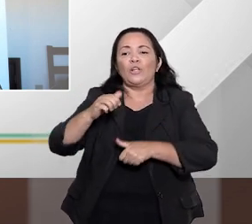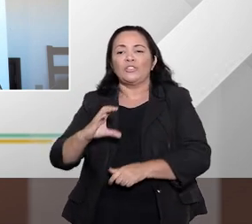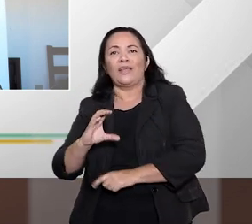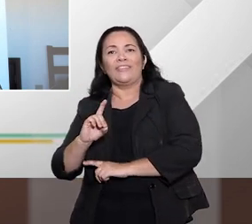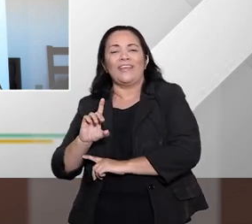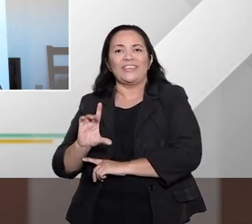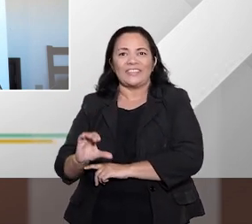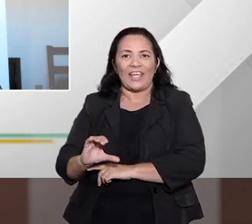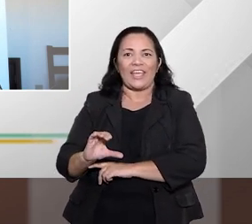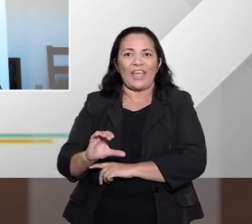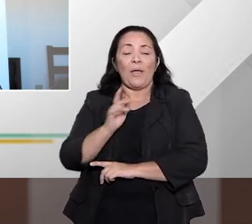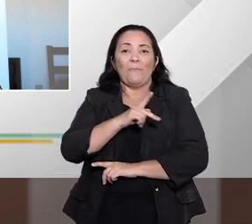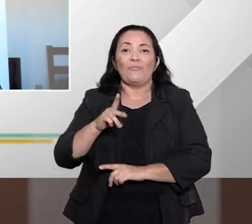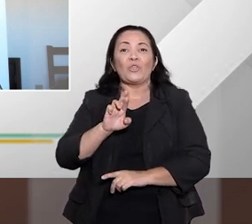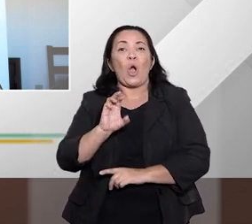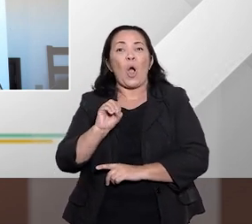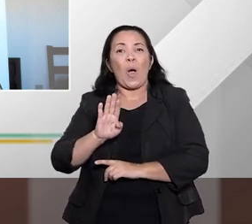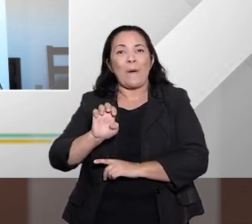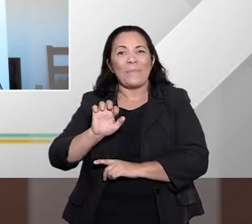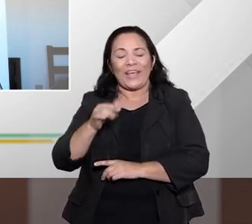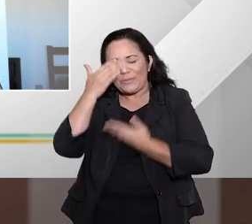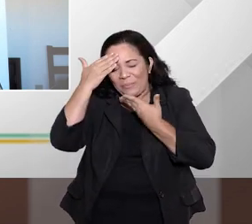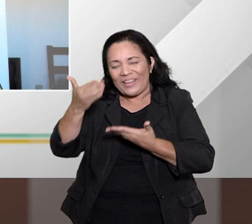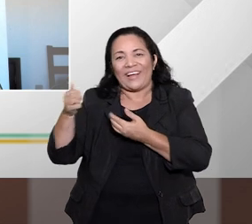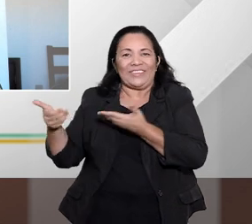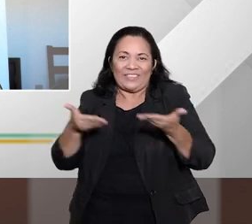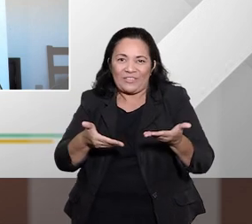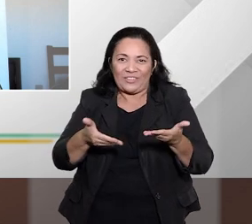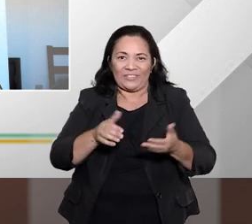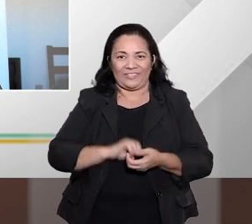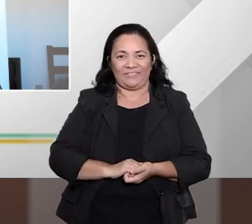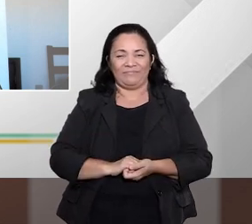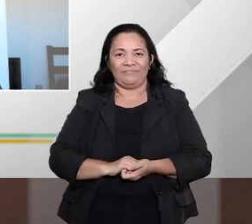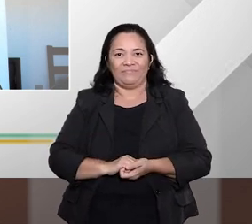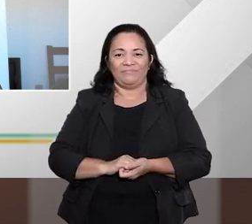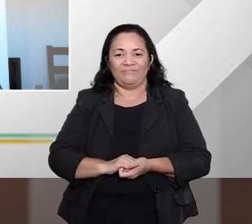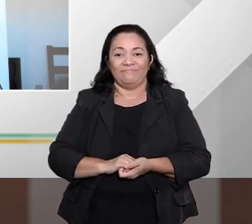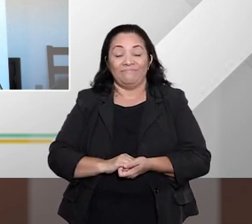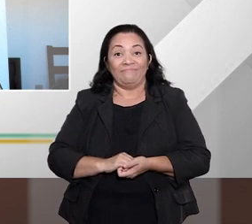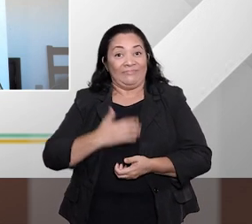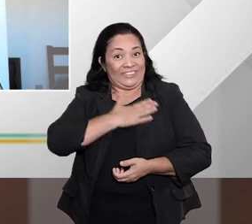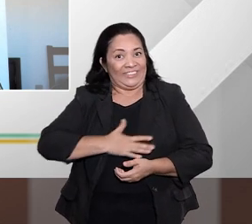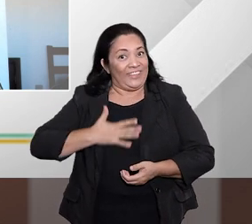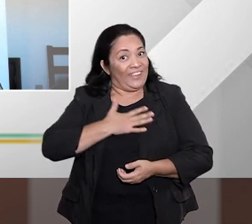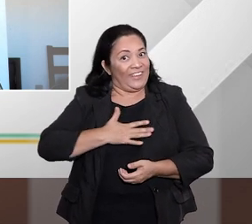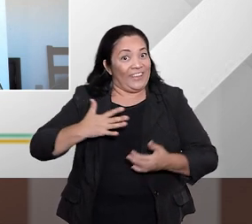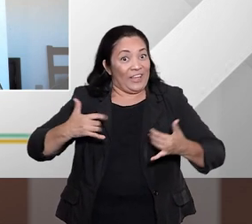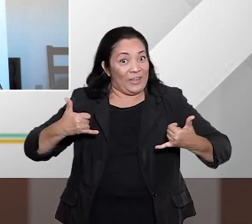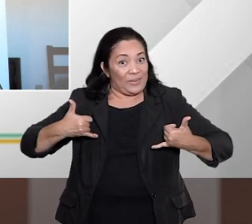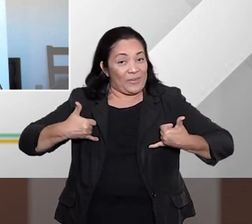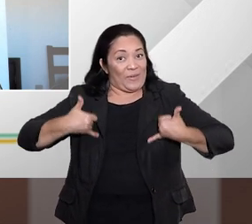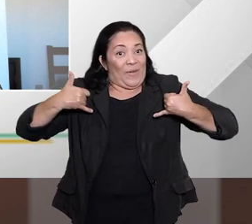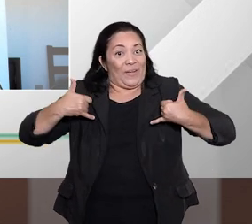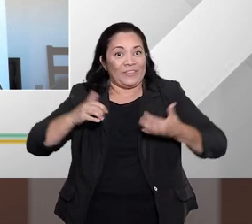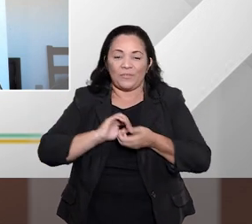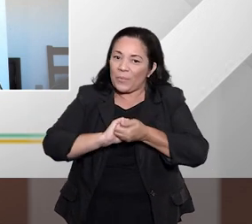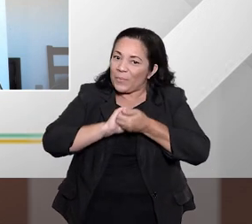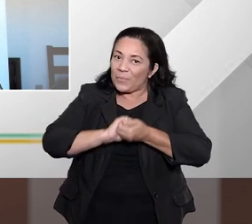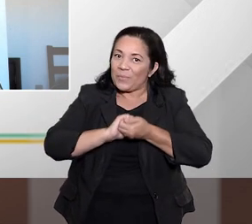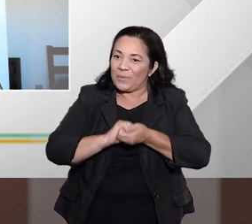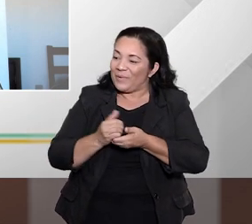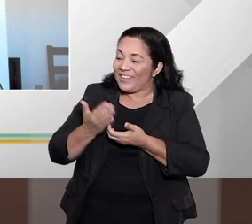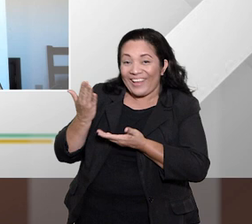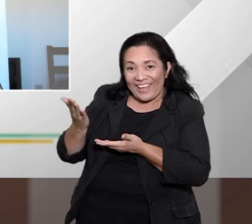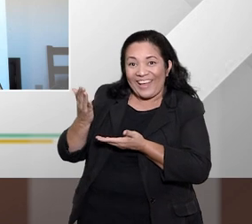Professor Roberto, eu agradeço desde já a sua participação. É uma grande honra, quero que cumprimentar então